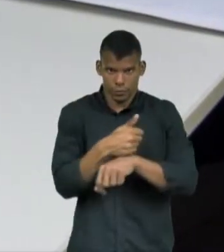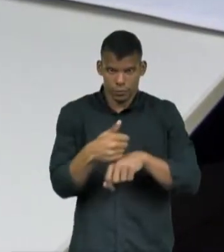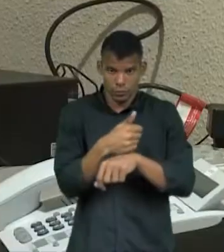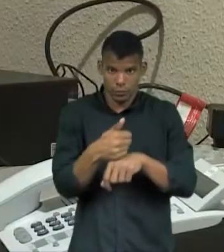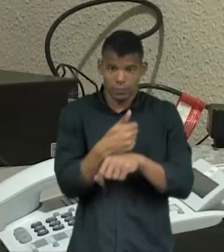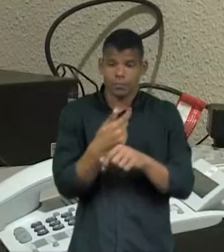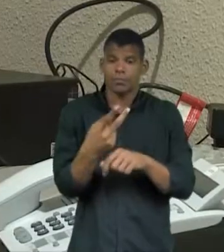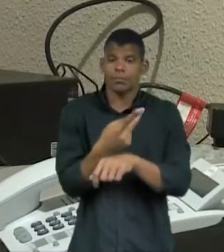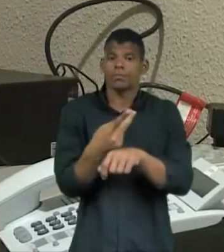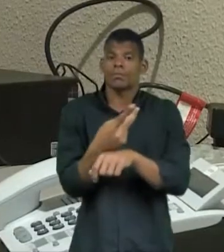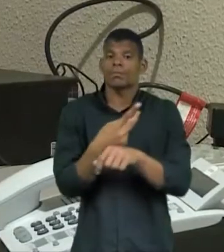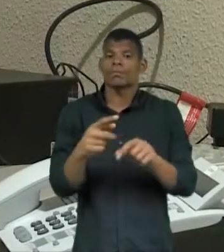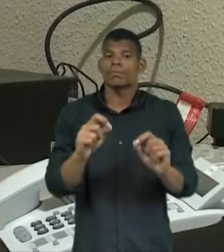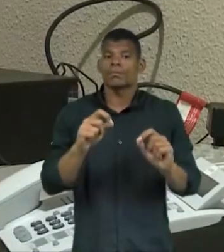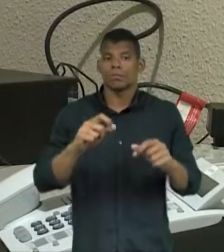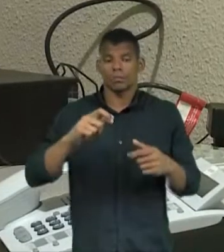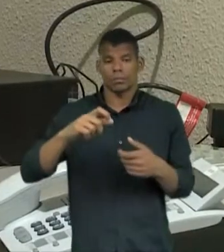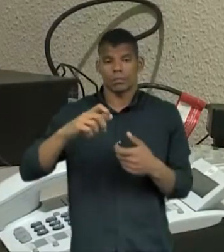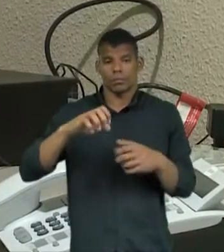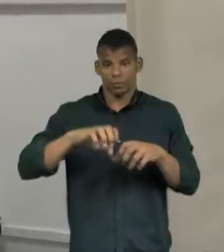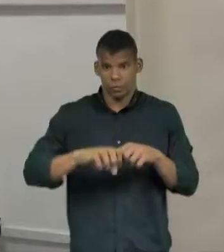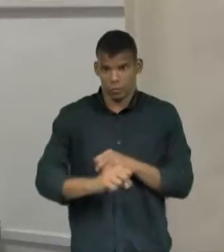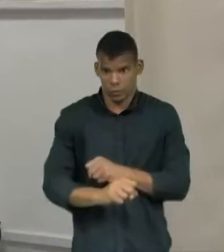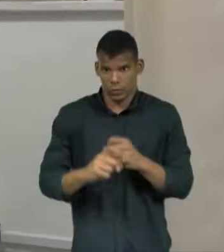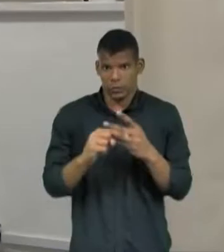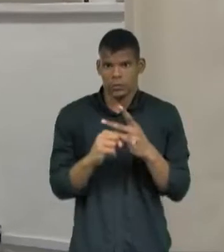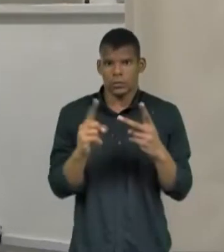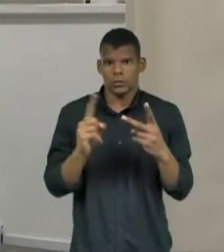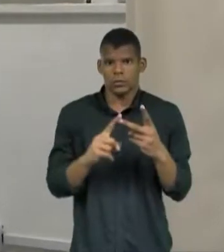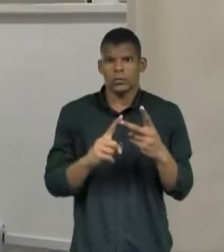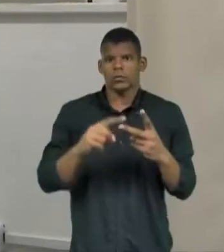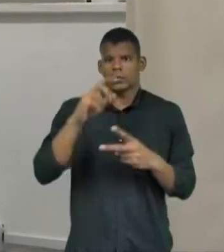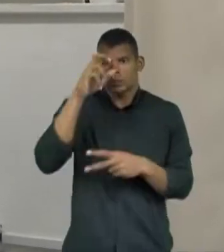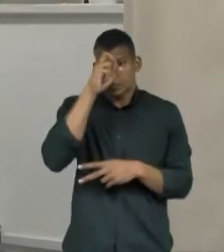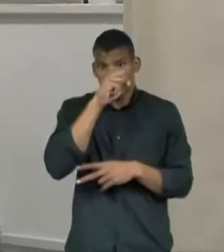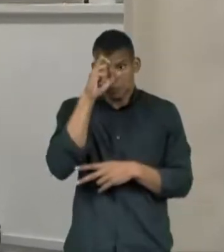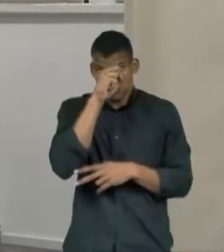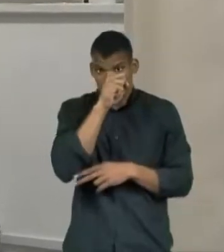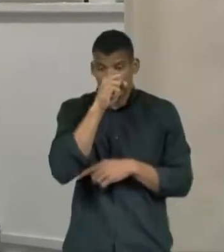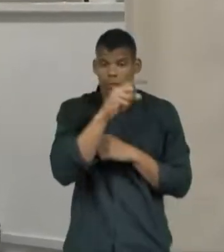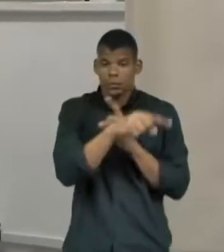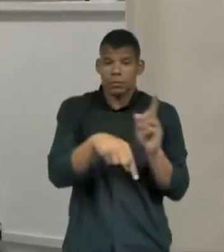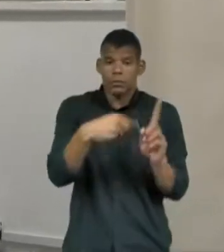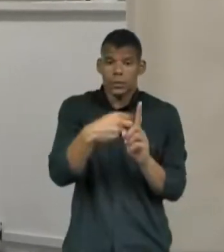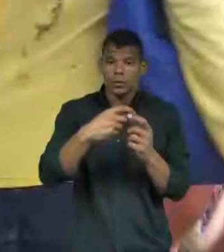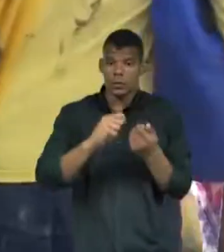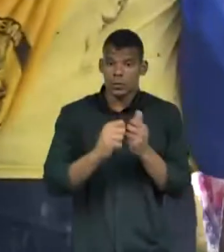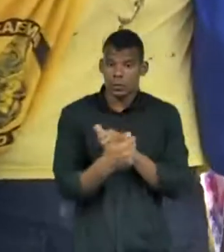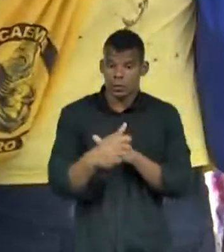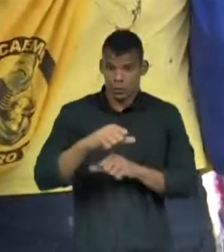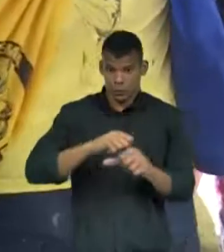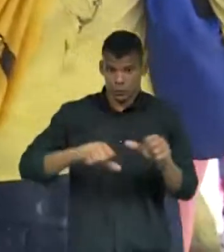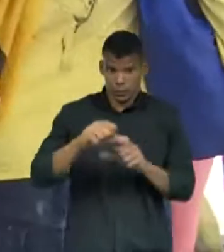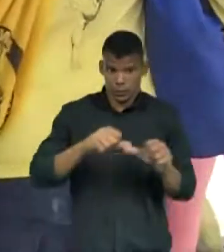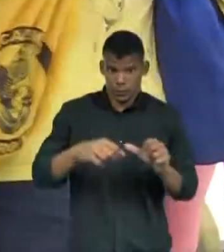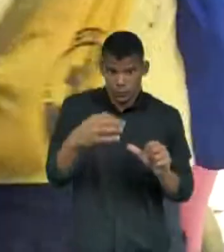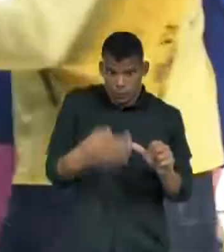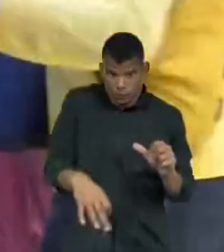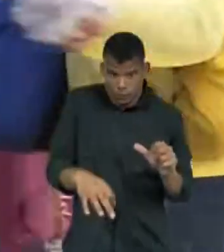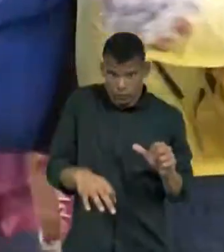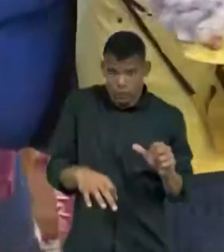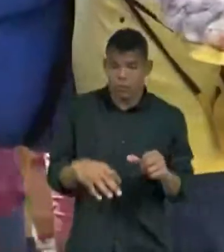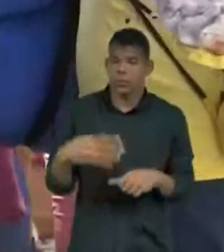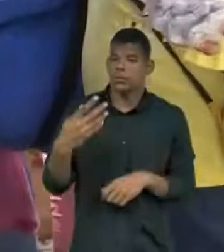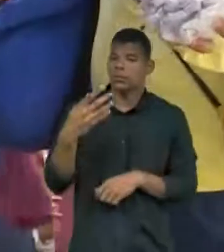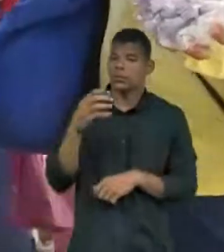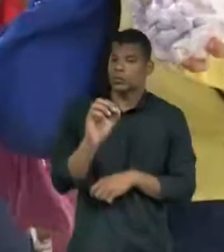de novas qualificações, disposição para aprender e se adaptar às diversas mudanças. Entre o público acima de 40